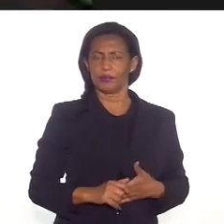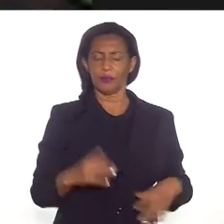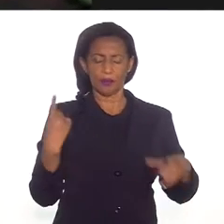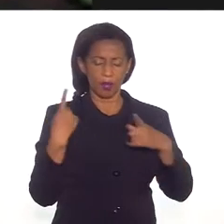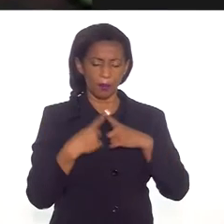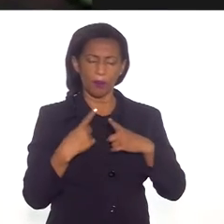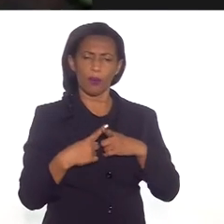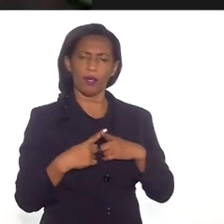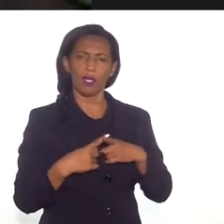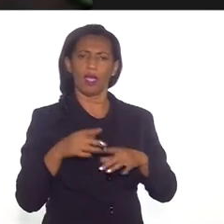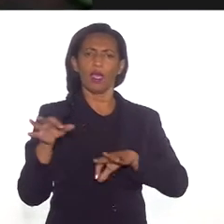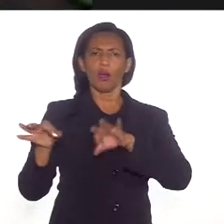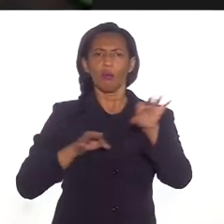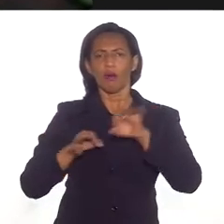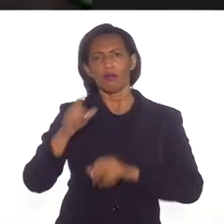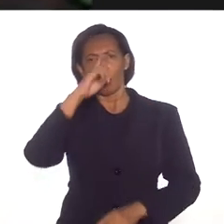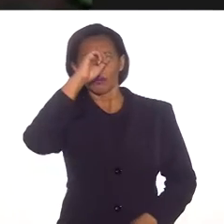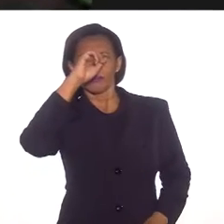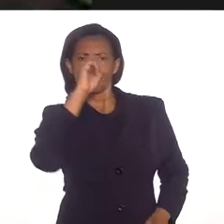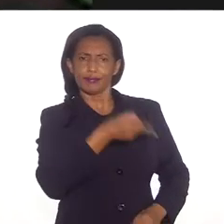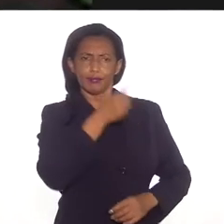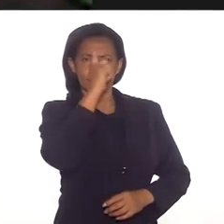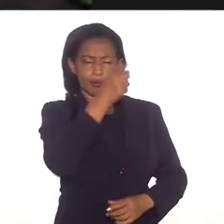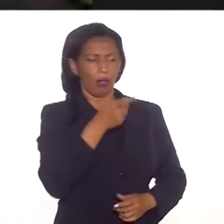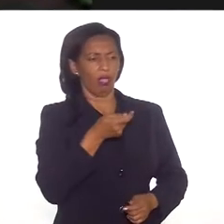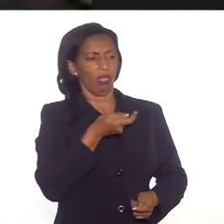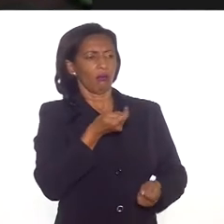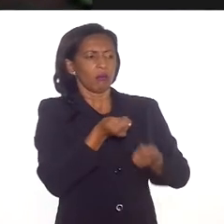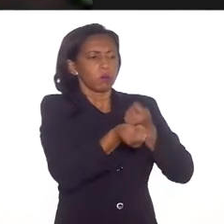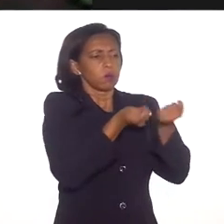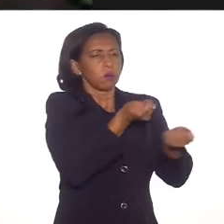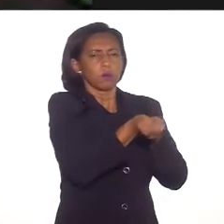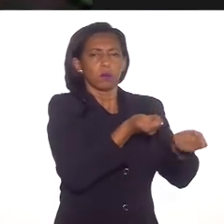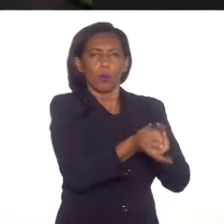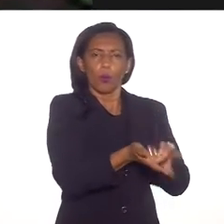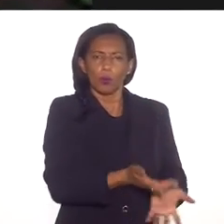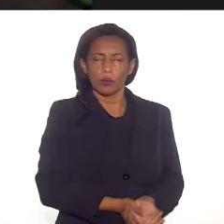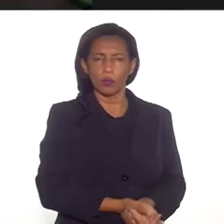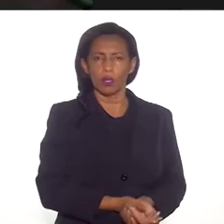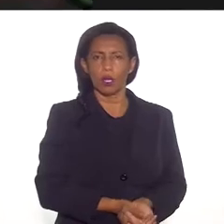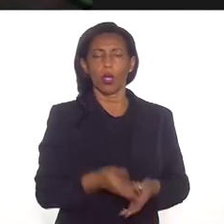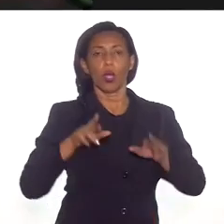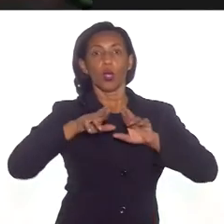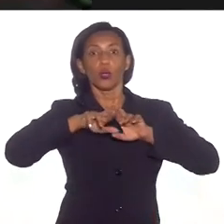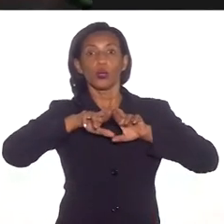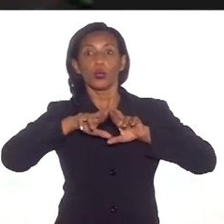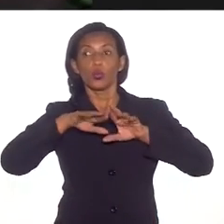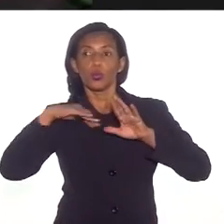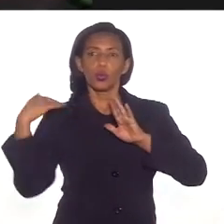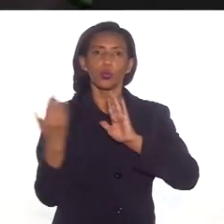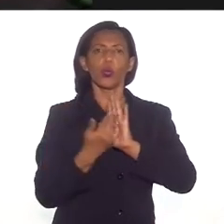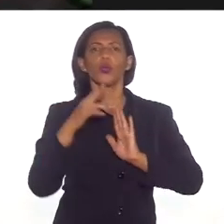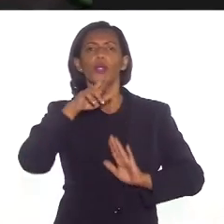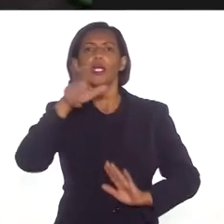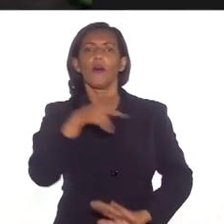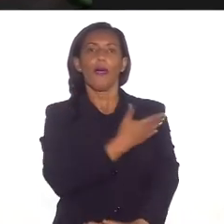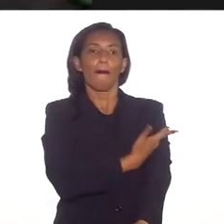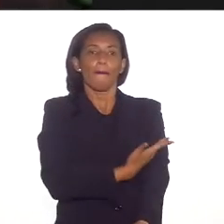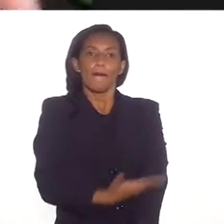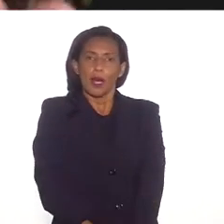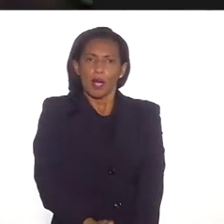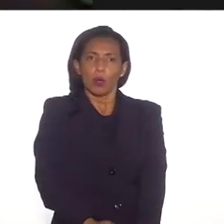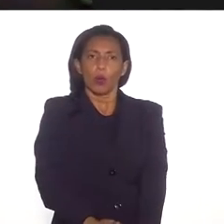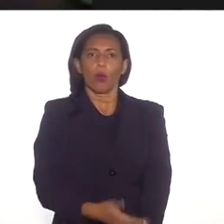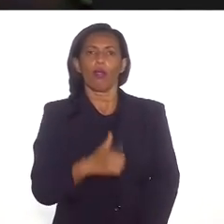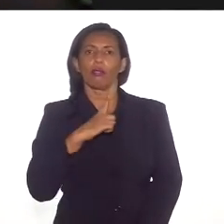era uma maneira de dominar, era uma maneira de controlar. Todo aquele que não é branco, digamos assim, é